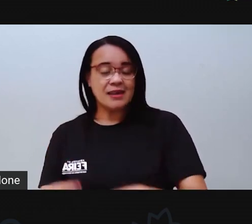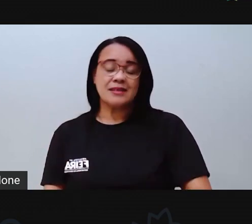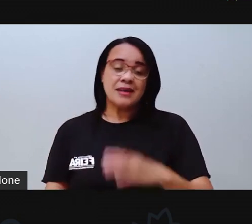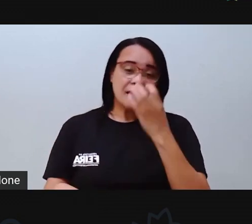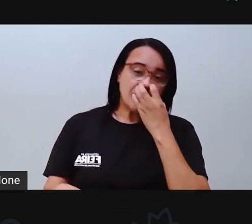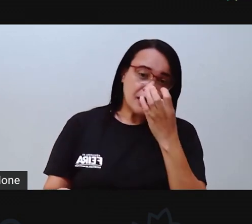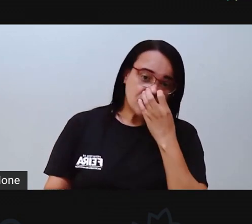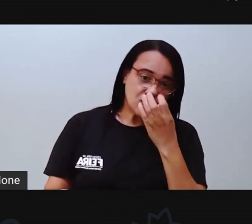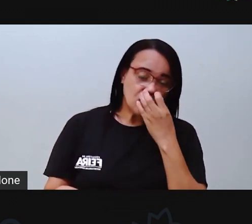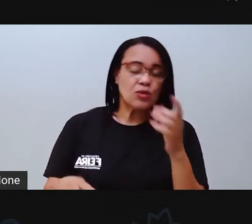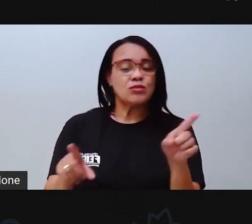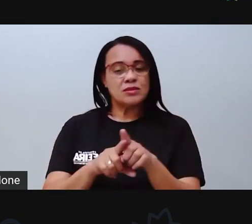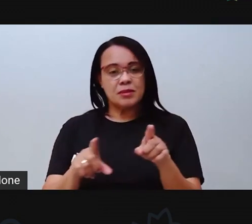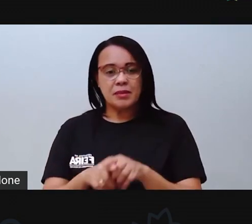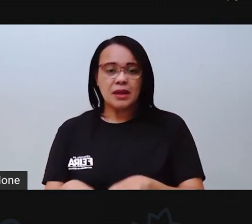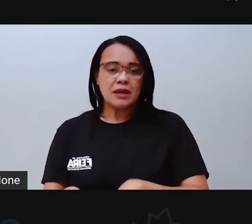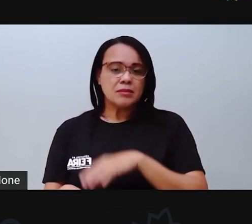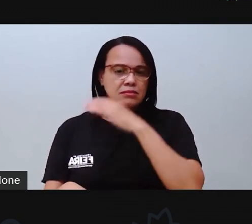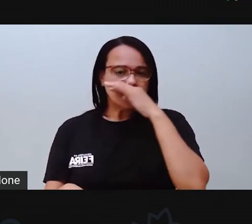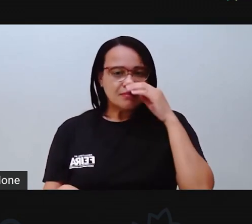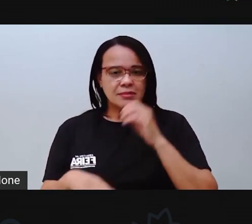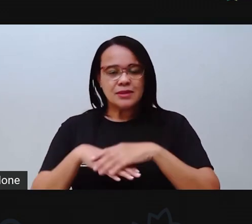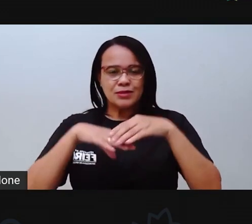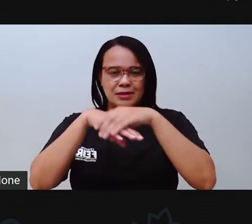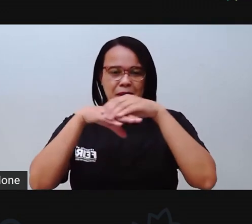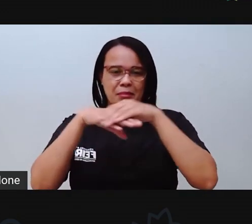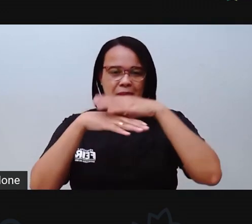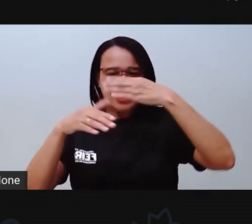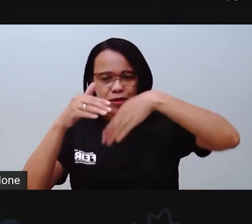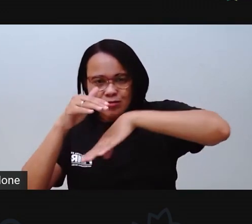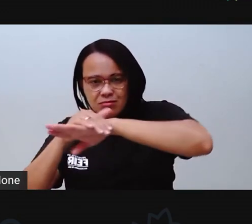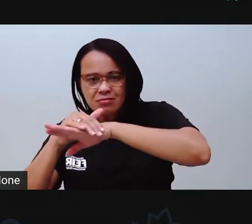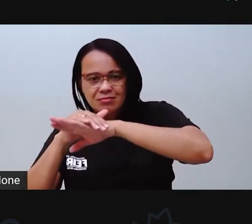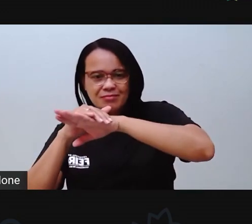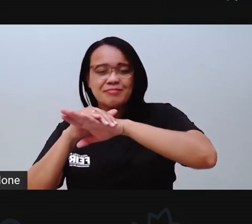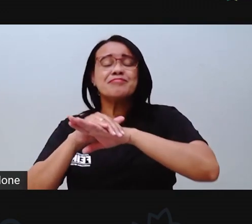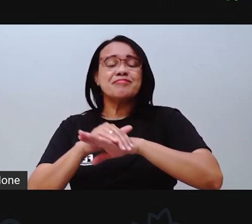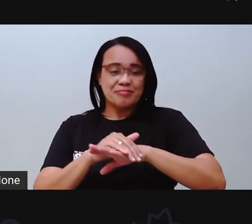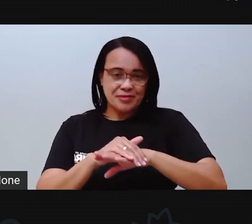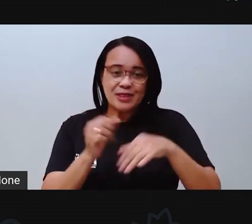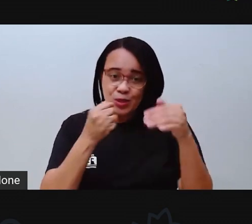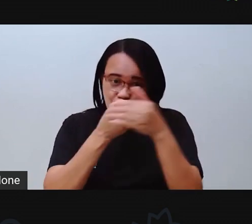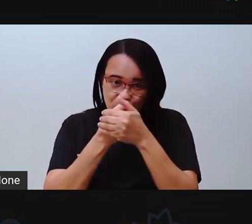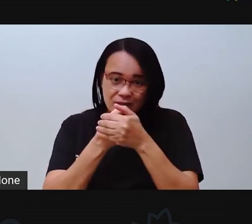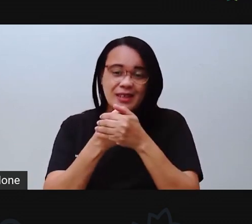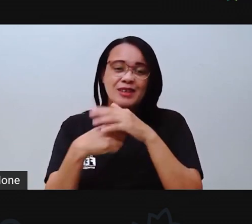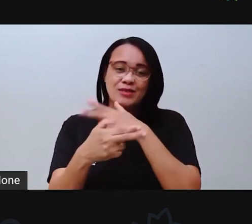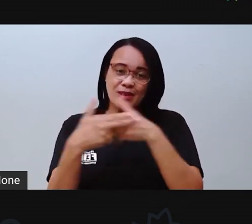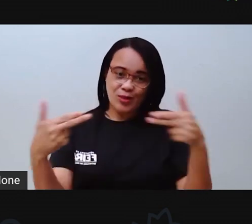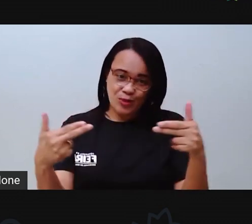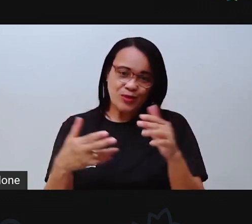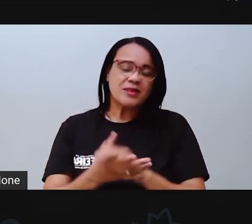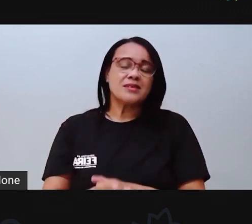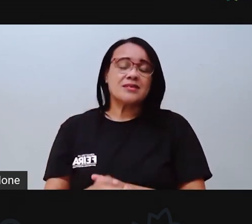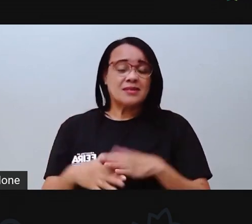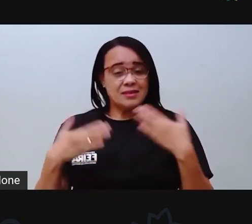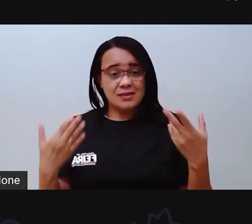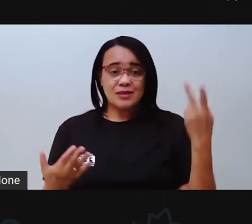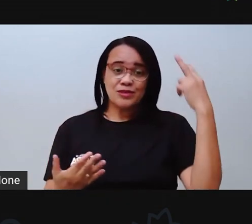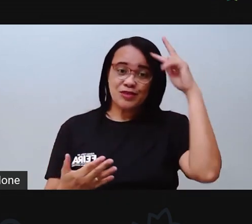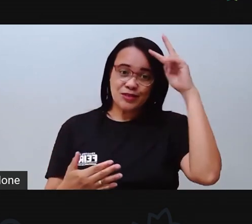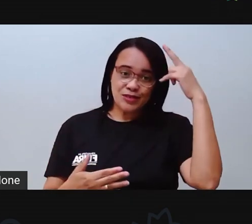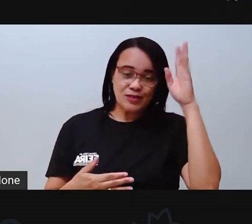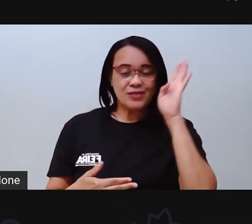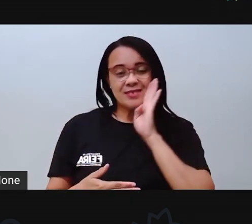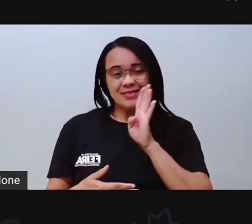sapato, né? Que gosta de ficar entrando dentro das coisas. Então, são histórias bem interessantes, tá